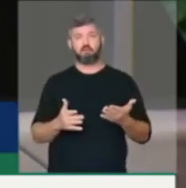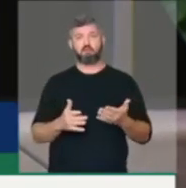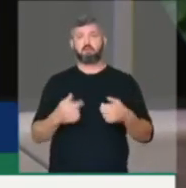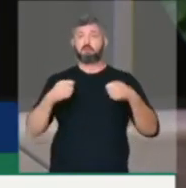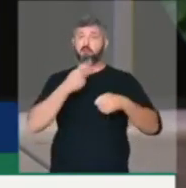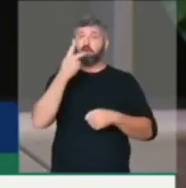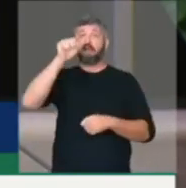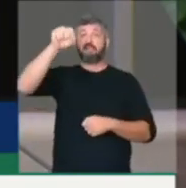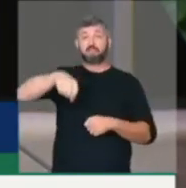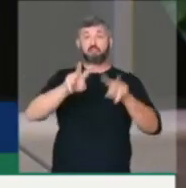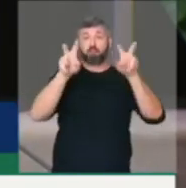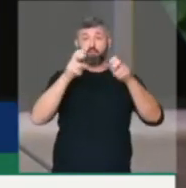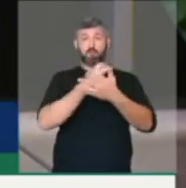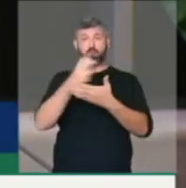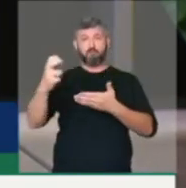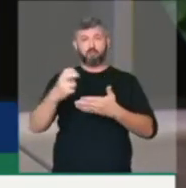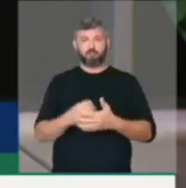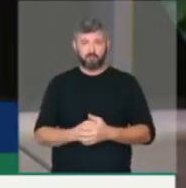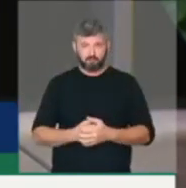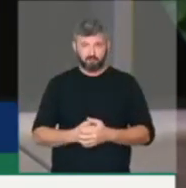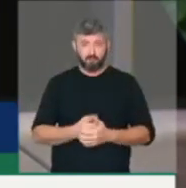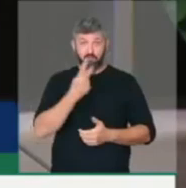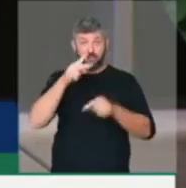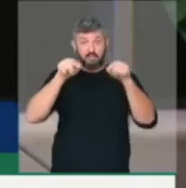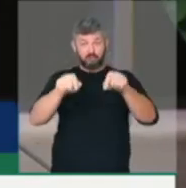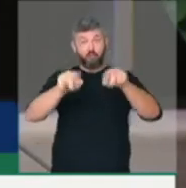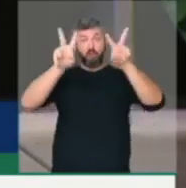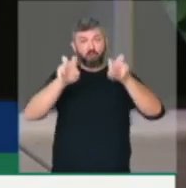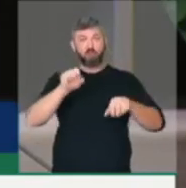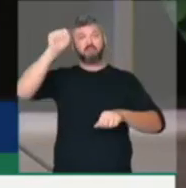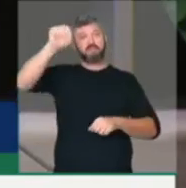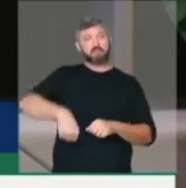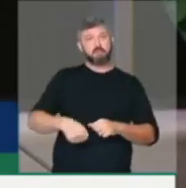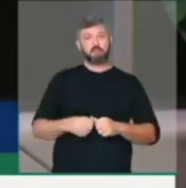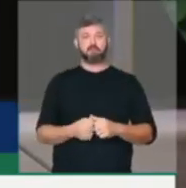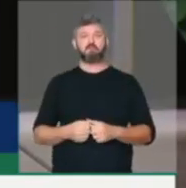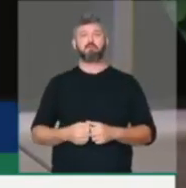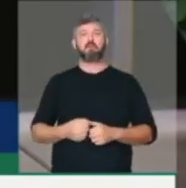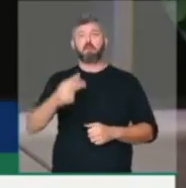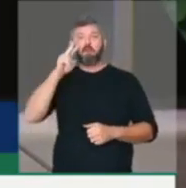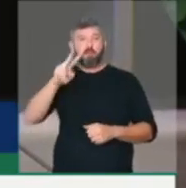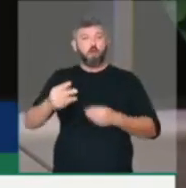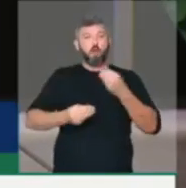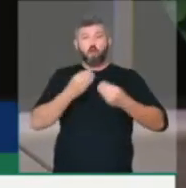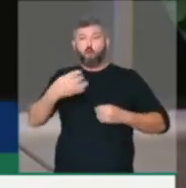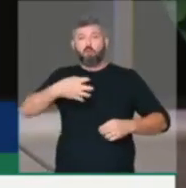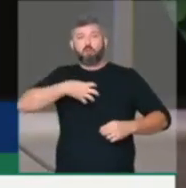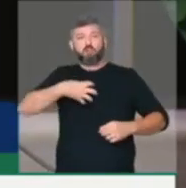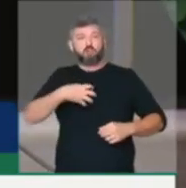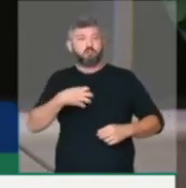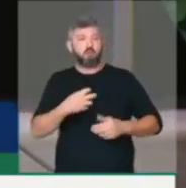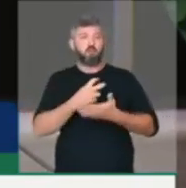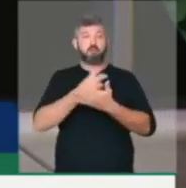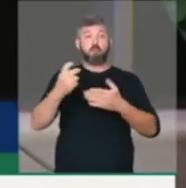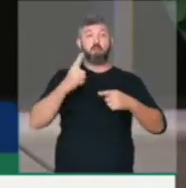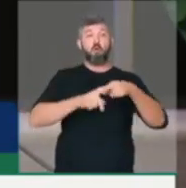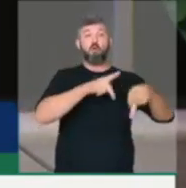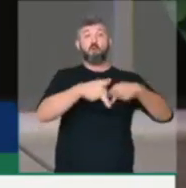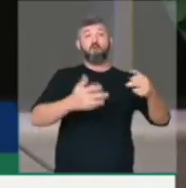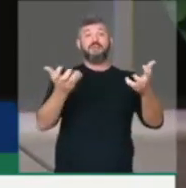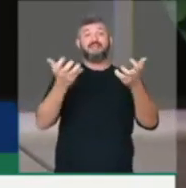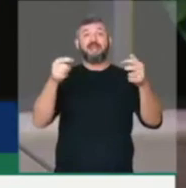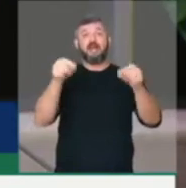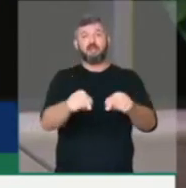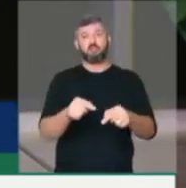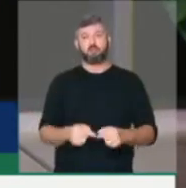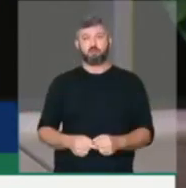de impeachment. Temos que tocar nesse assunto. Temos que criar o clima de impeachment, porque é esse o clima que a rua está exigindo. É claro que nós